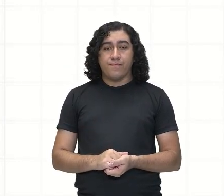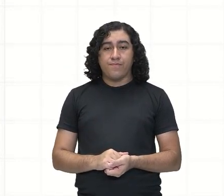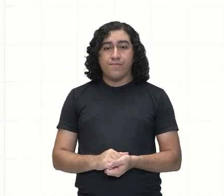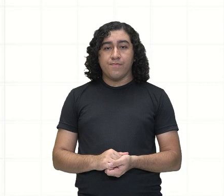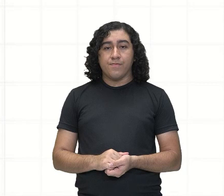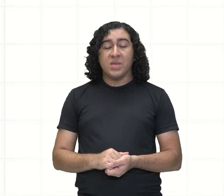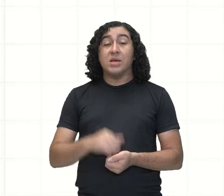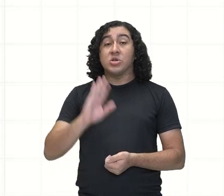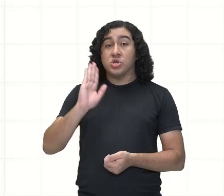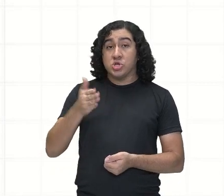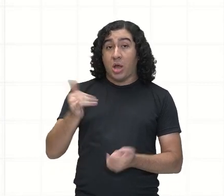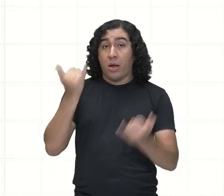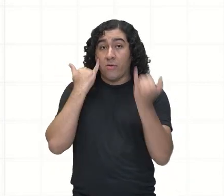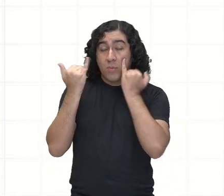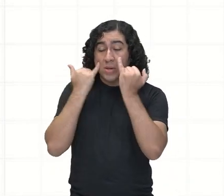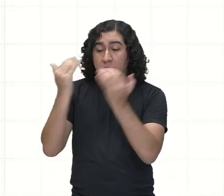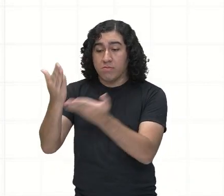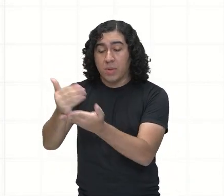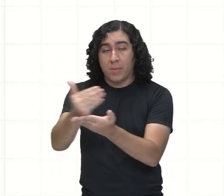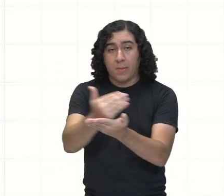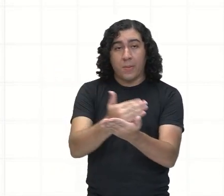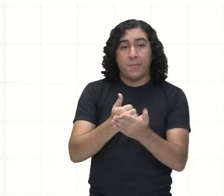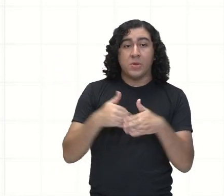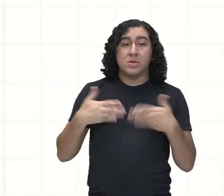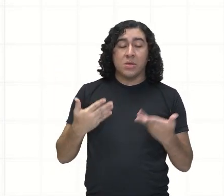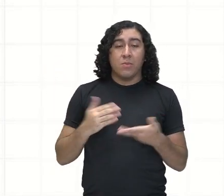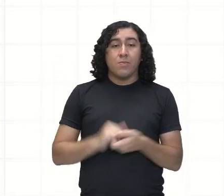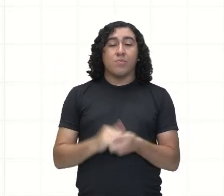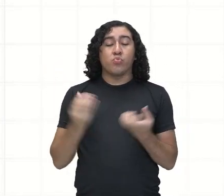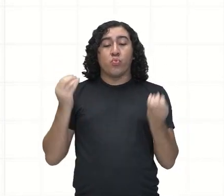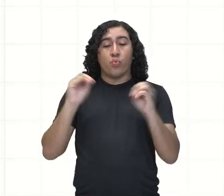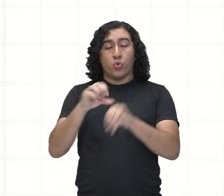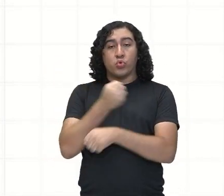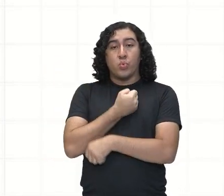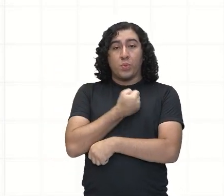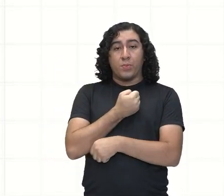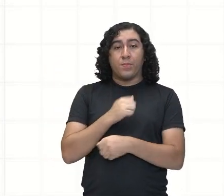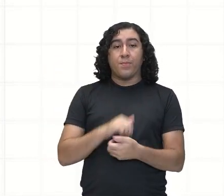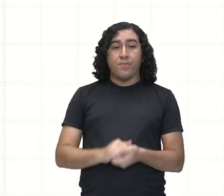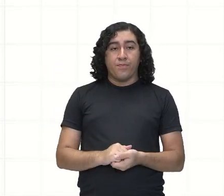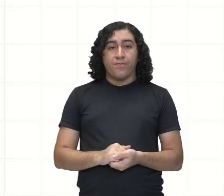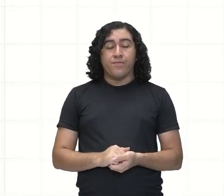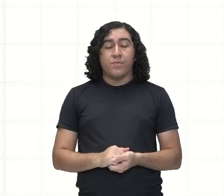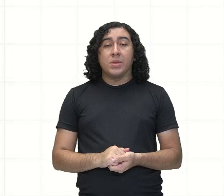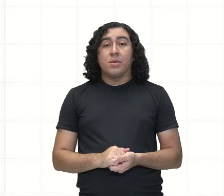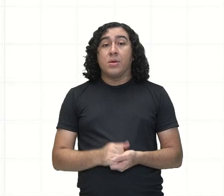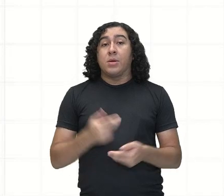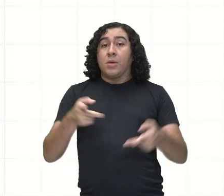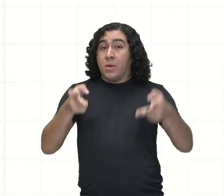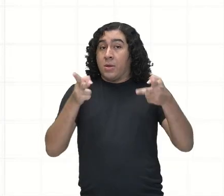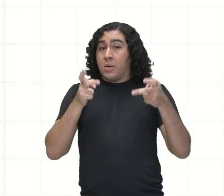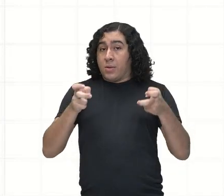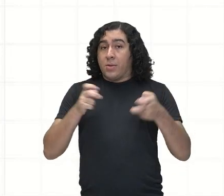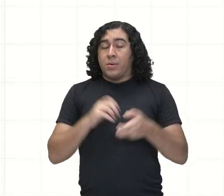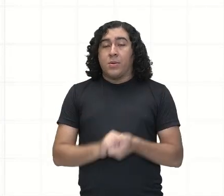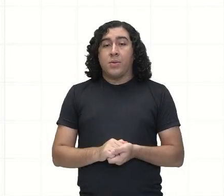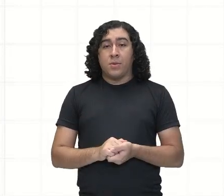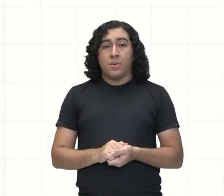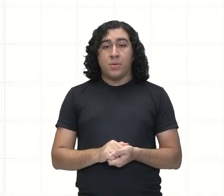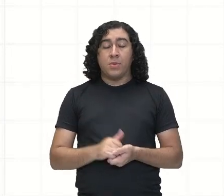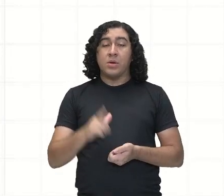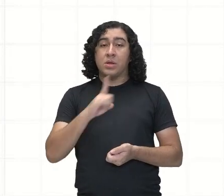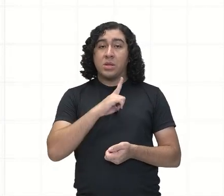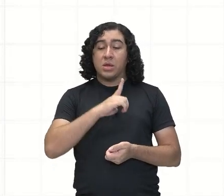coletou os dados. Então, vem para cá os números. Vejam que nós temos como dado